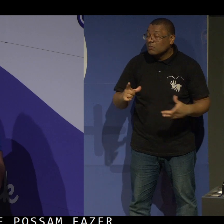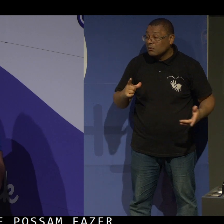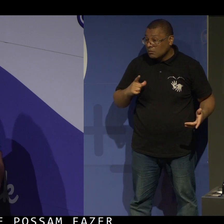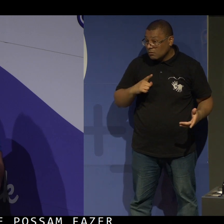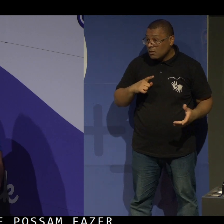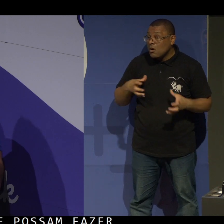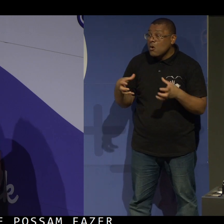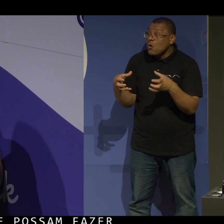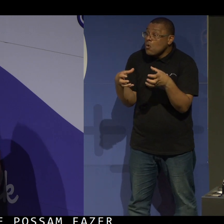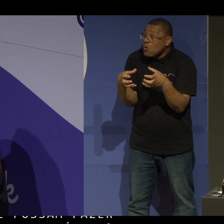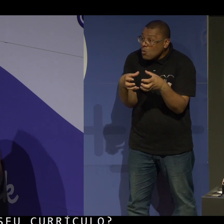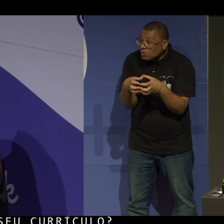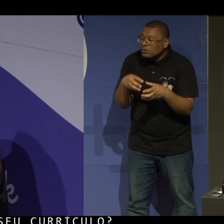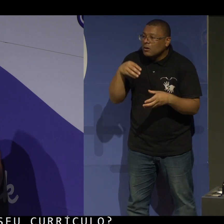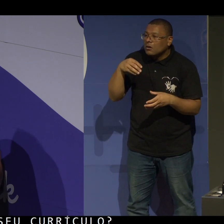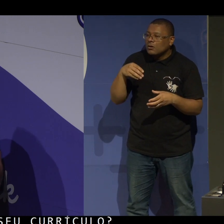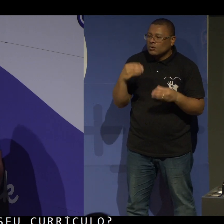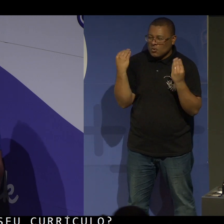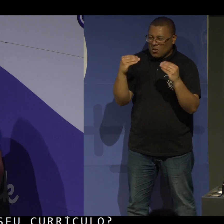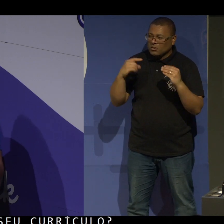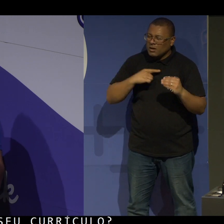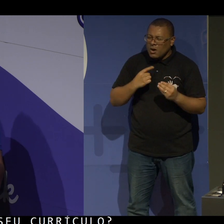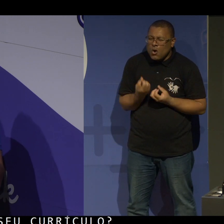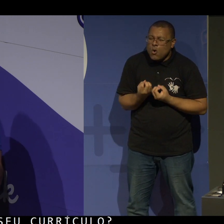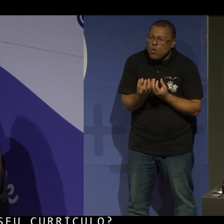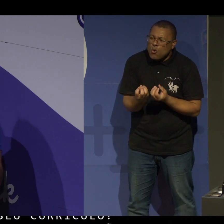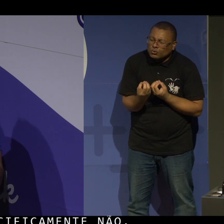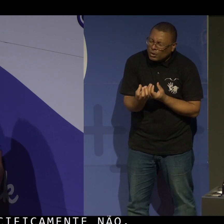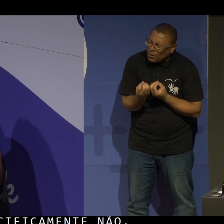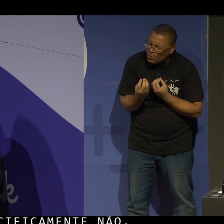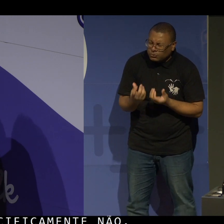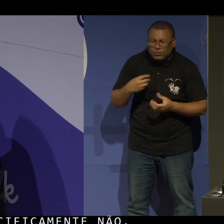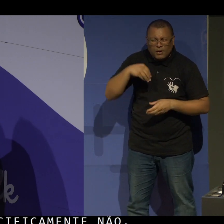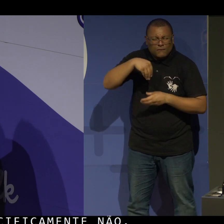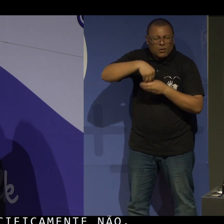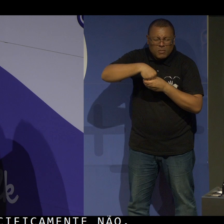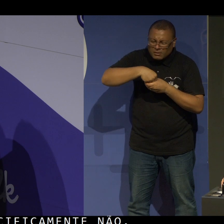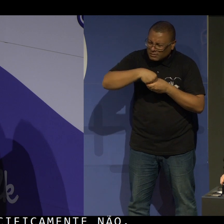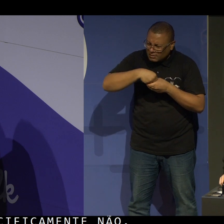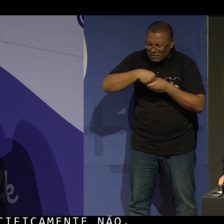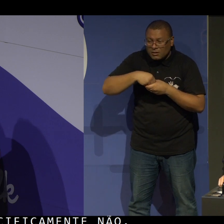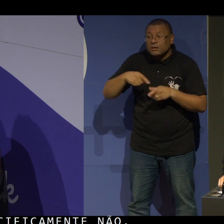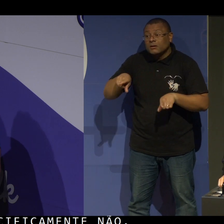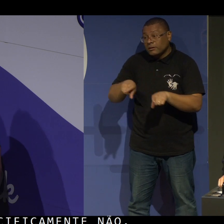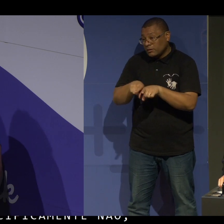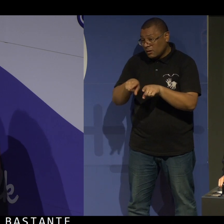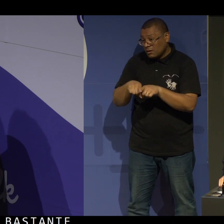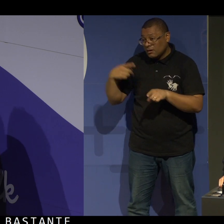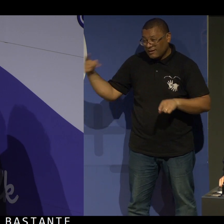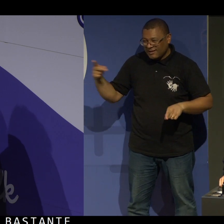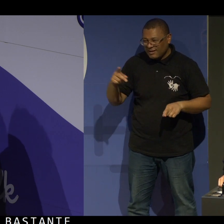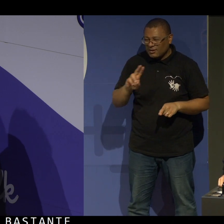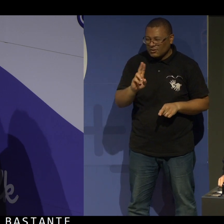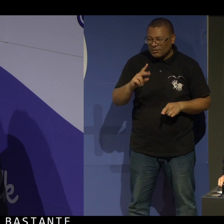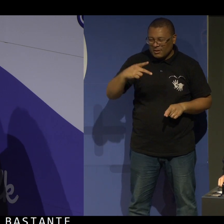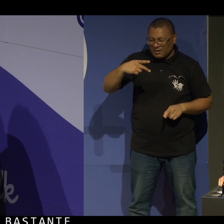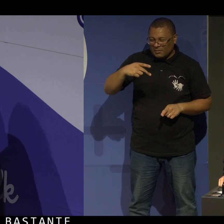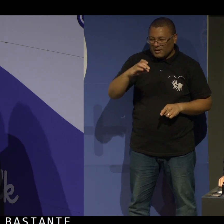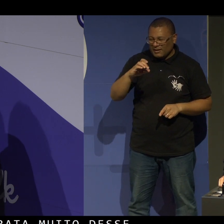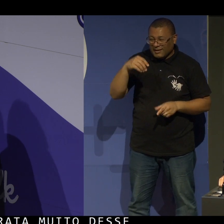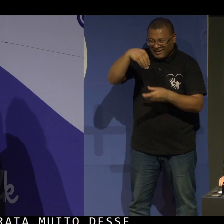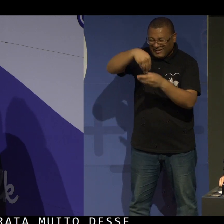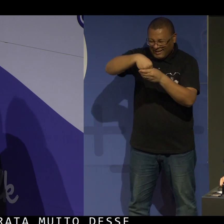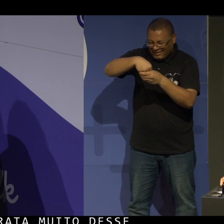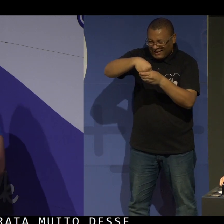blogs a gente tem bastante conteúdo que trata muito desse assunto, a própria LendPage PCD, a LPPCD que a gente